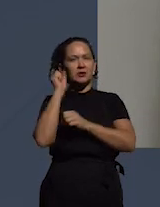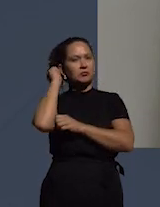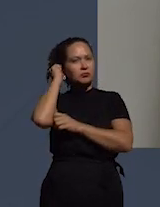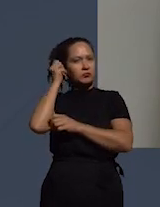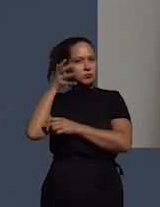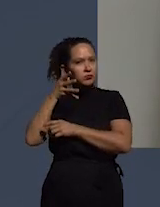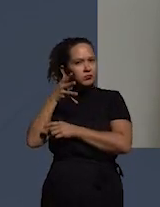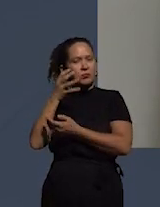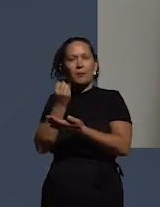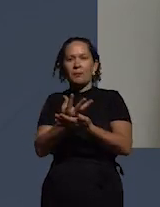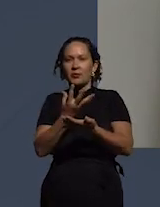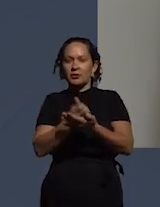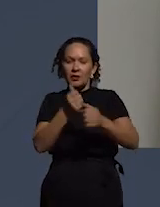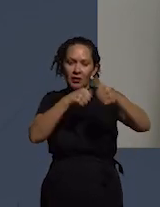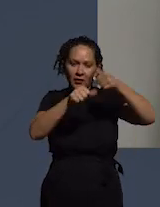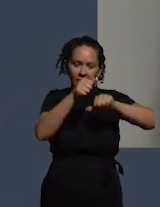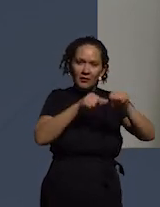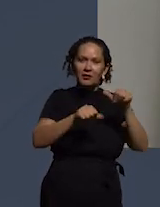para avaliar